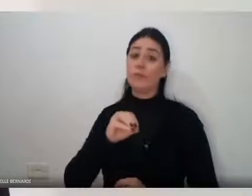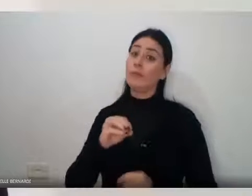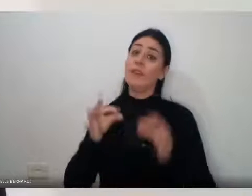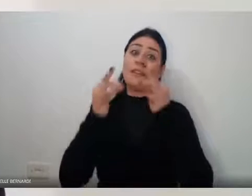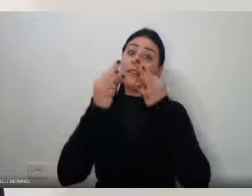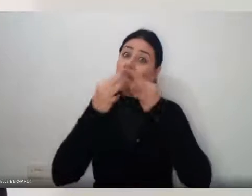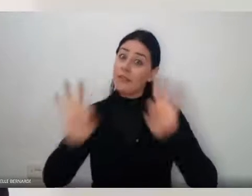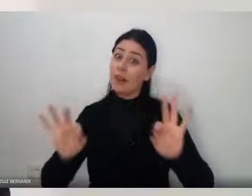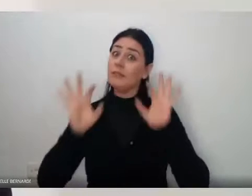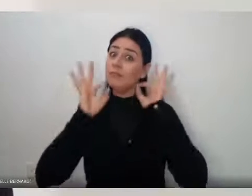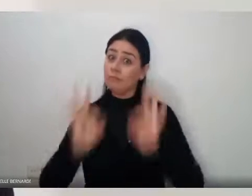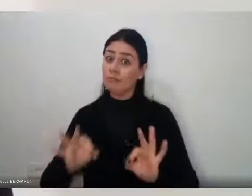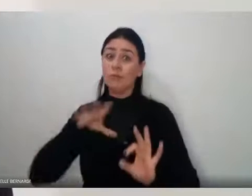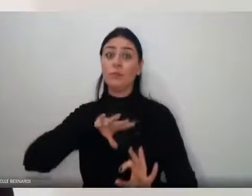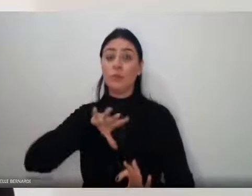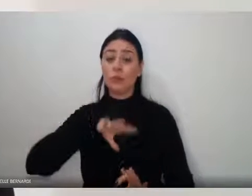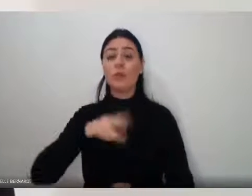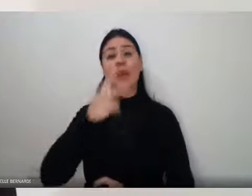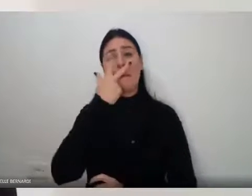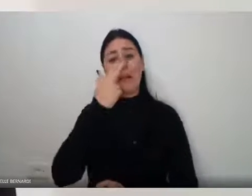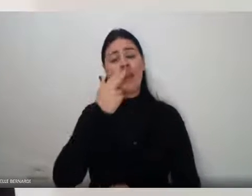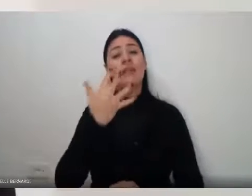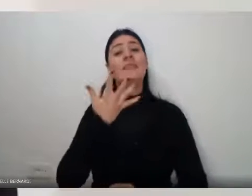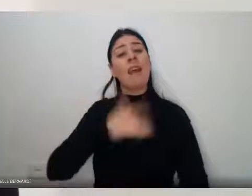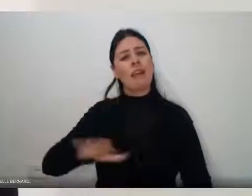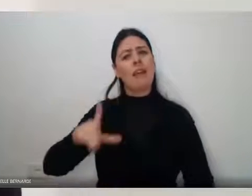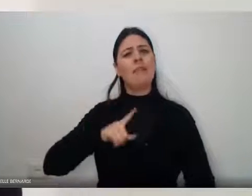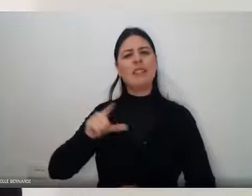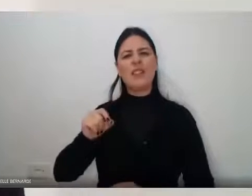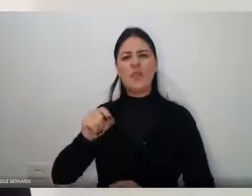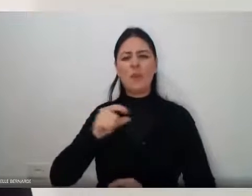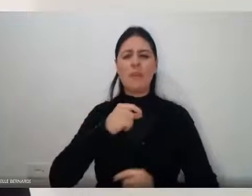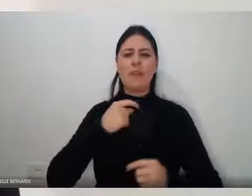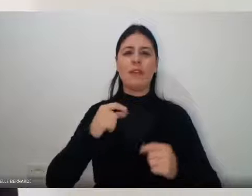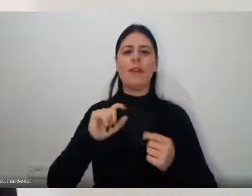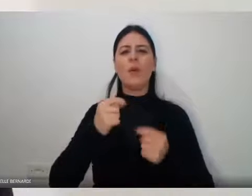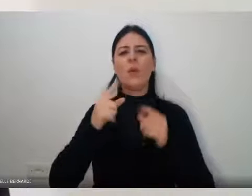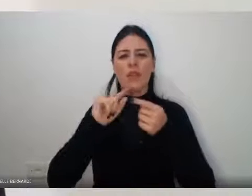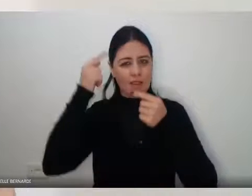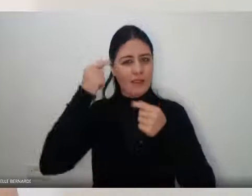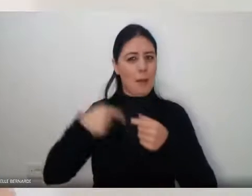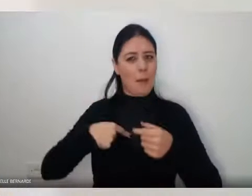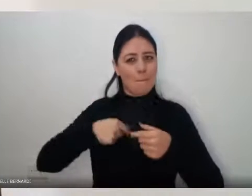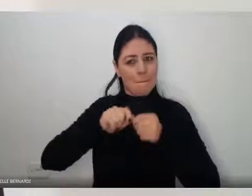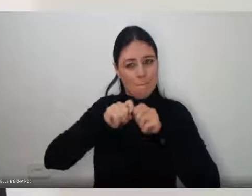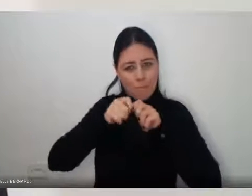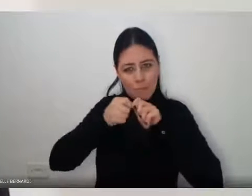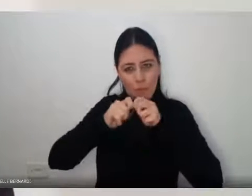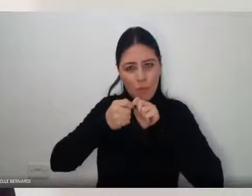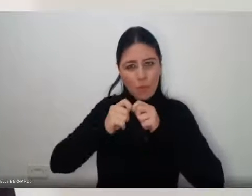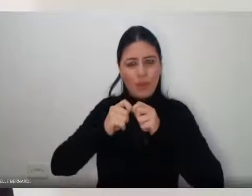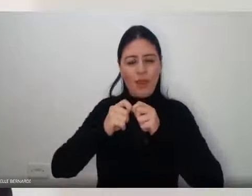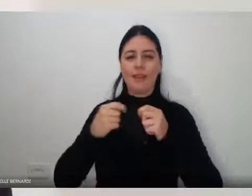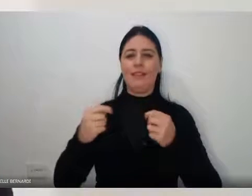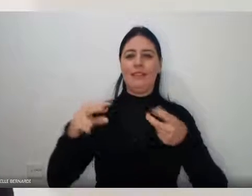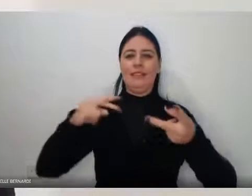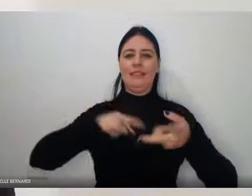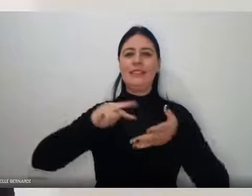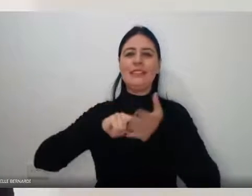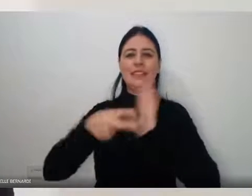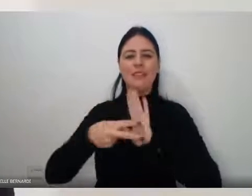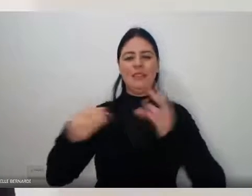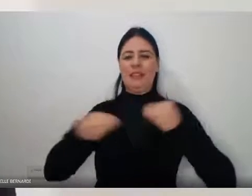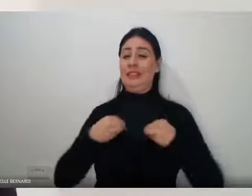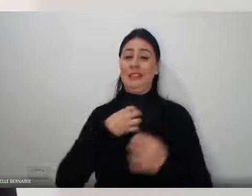de forma agitada e se mexendo. Esses são alguns ditados populares, que são engraçados, porque eles fazem parte da cultura